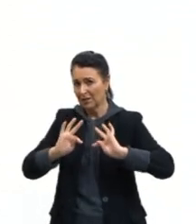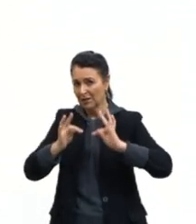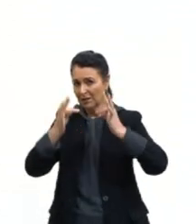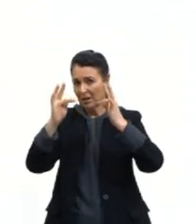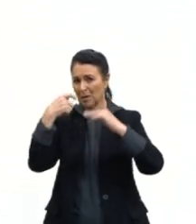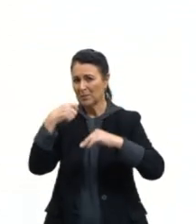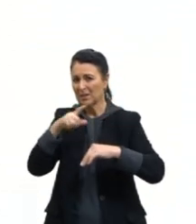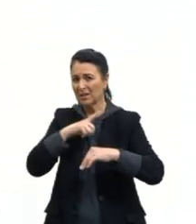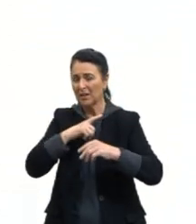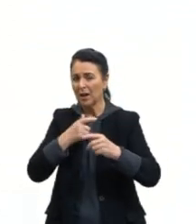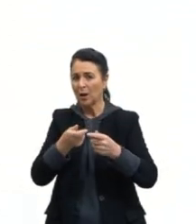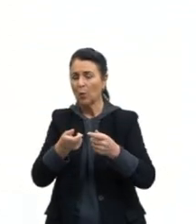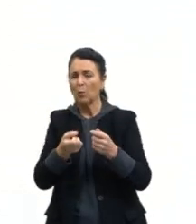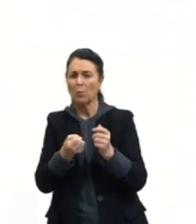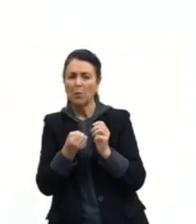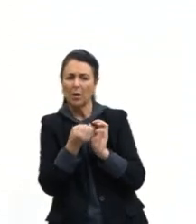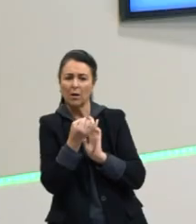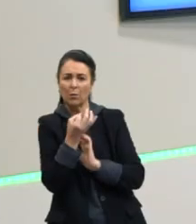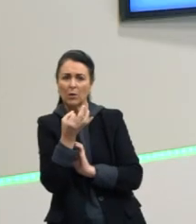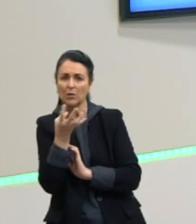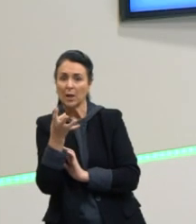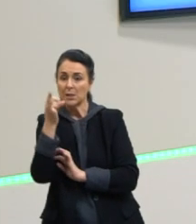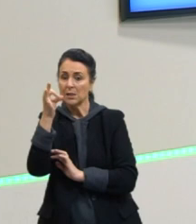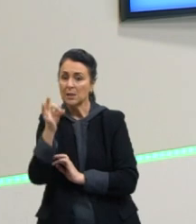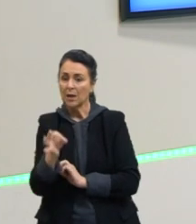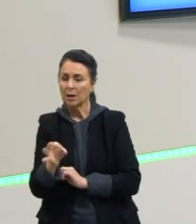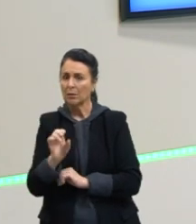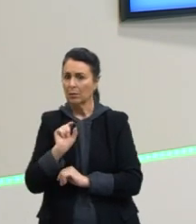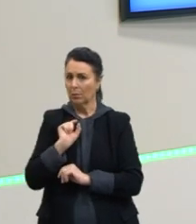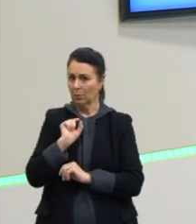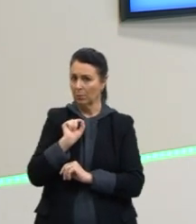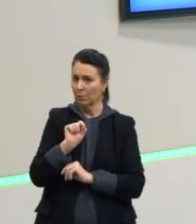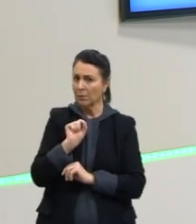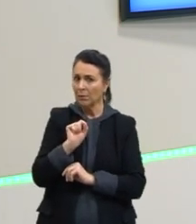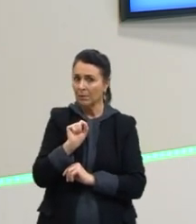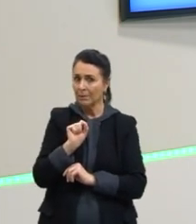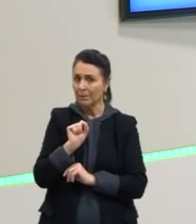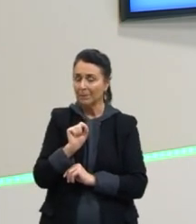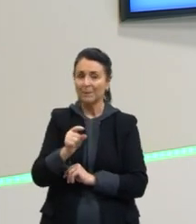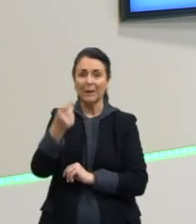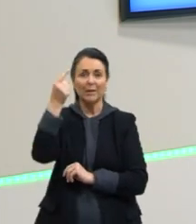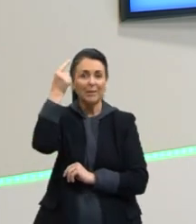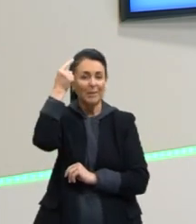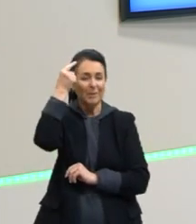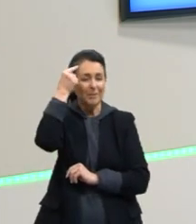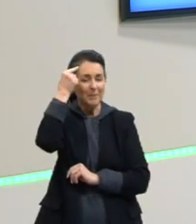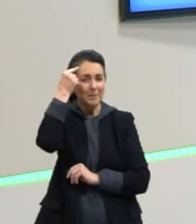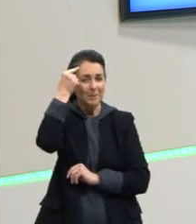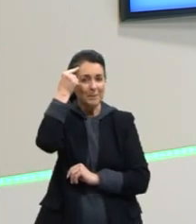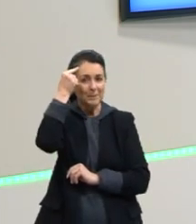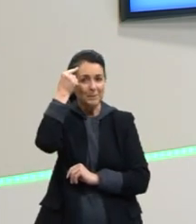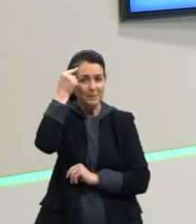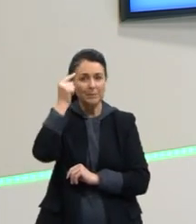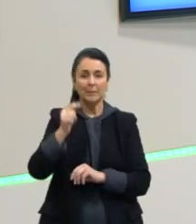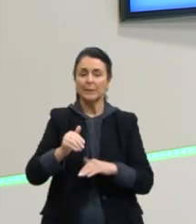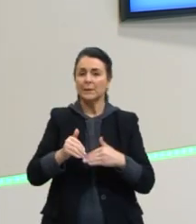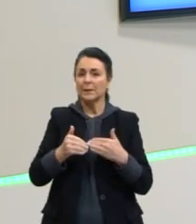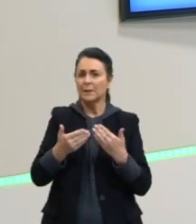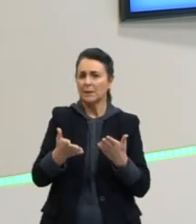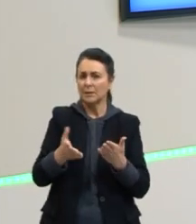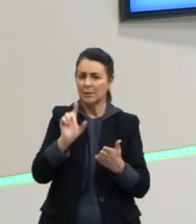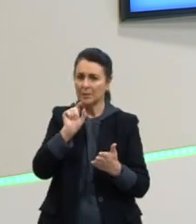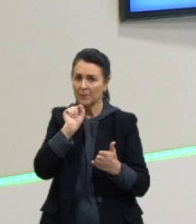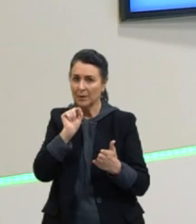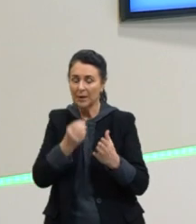quantidades adequadas de. Aí que vamos pensar um pouquinho. Então, o que